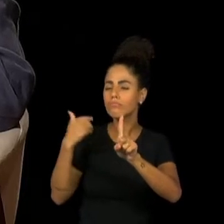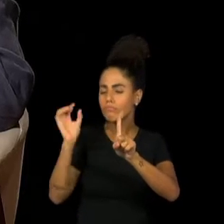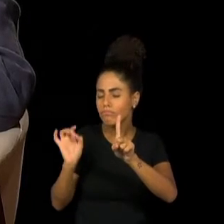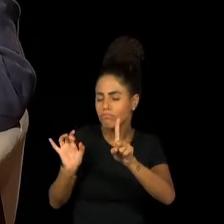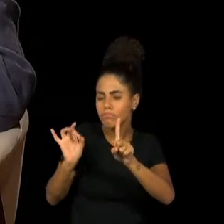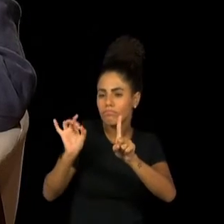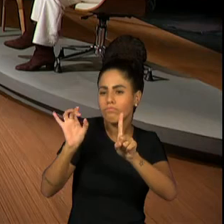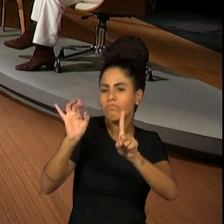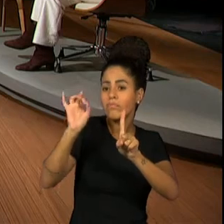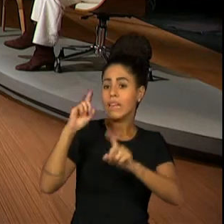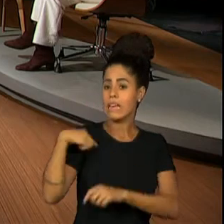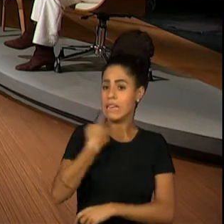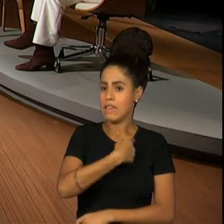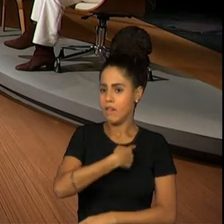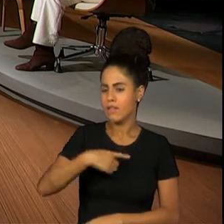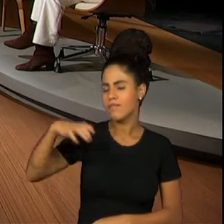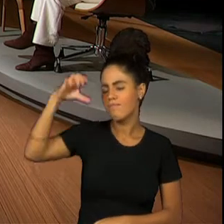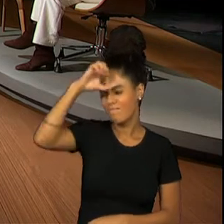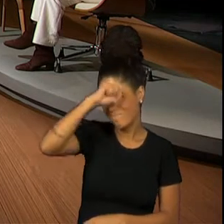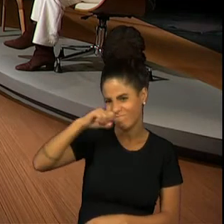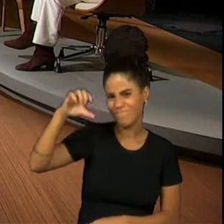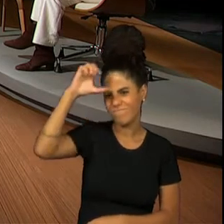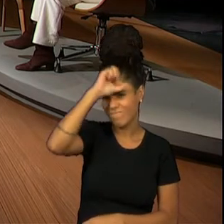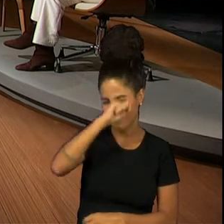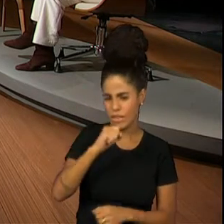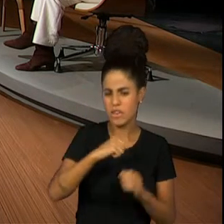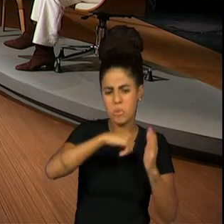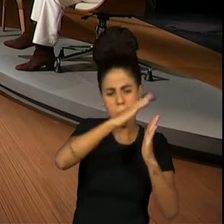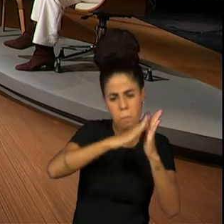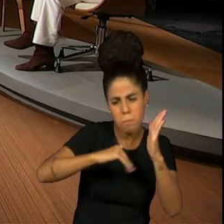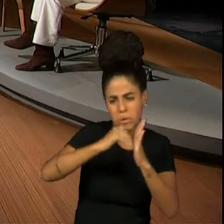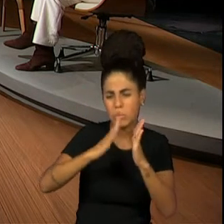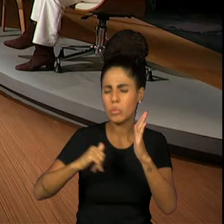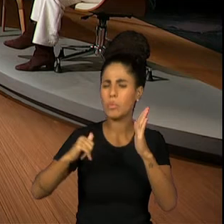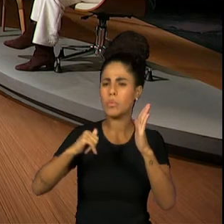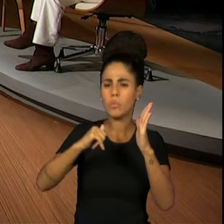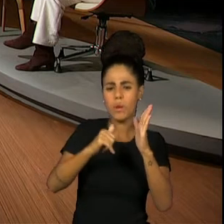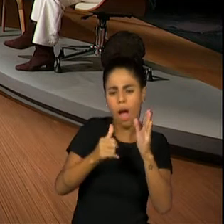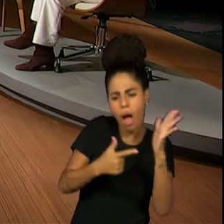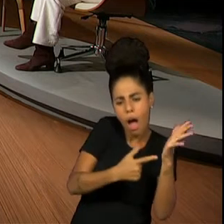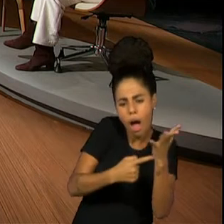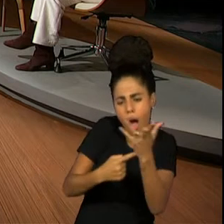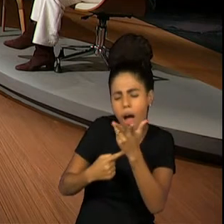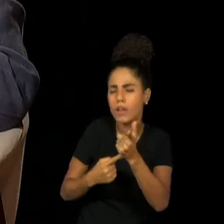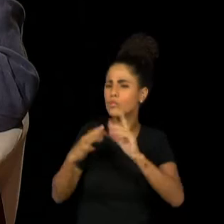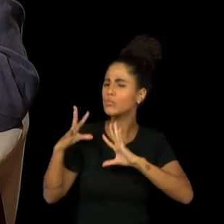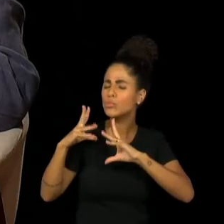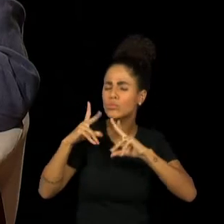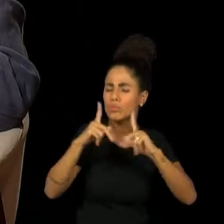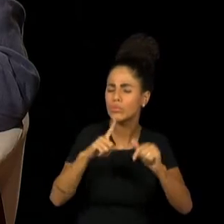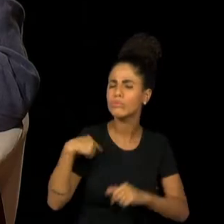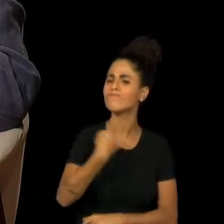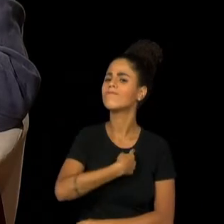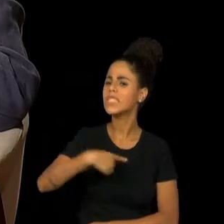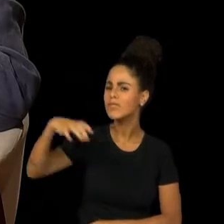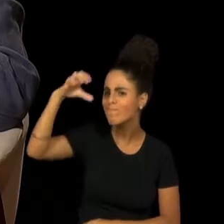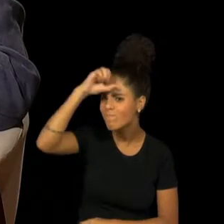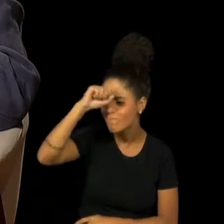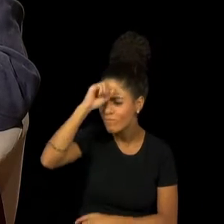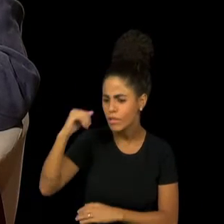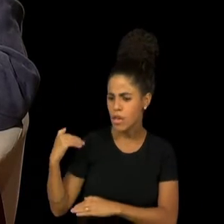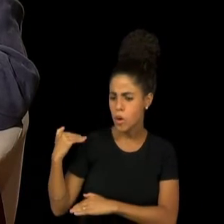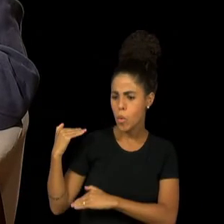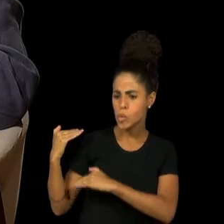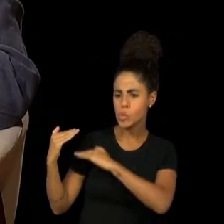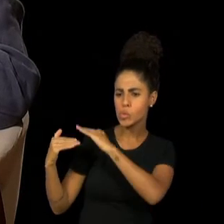E aprendemos muito sobre pintura, sobre arte, de uma forma em geral. E isso, para um ator, é vital.